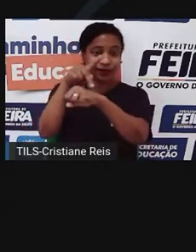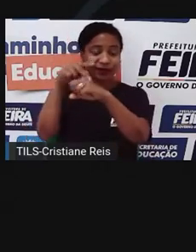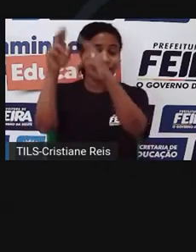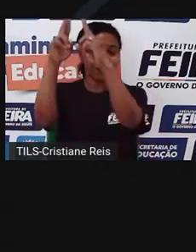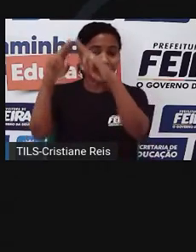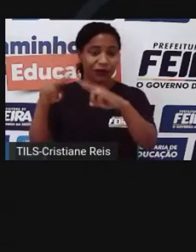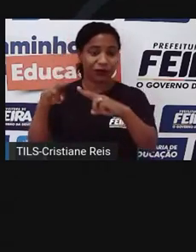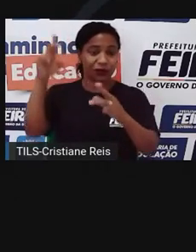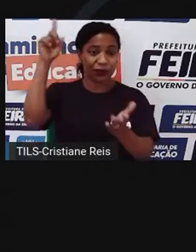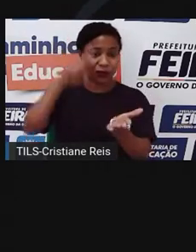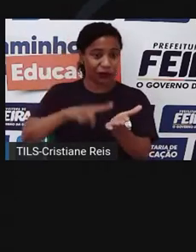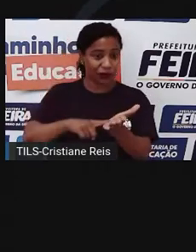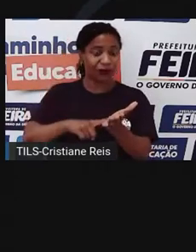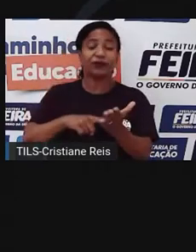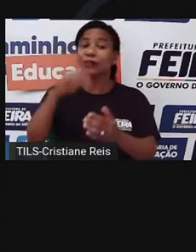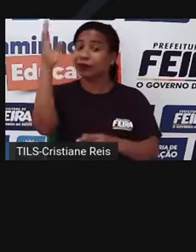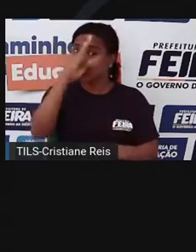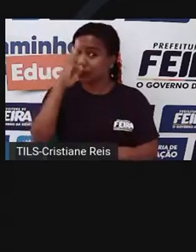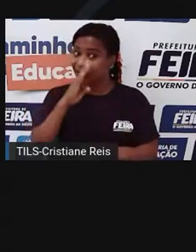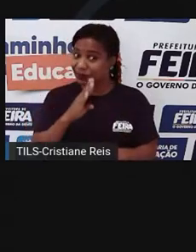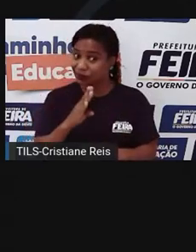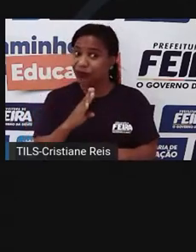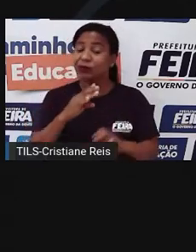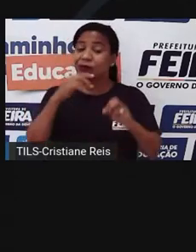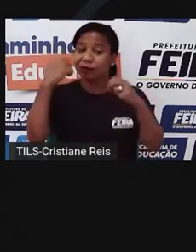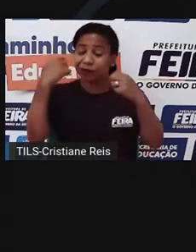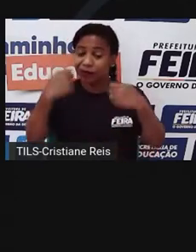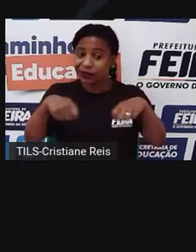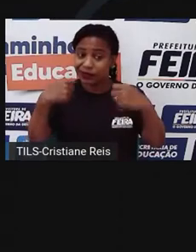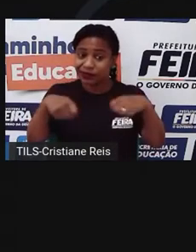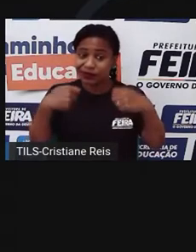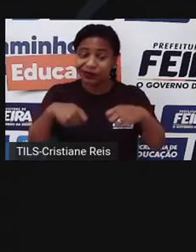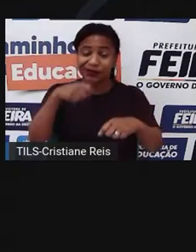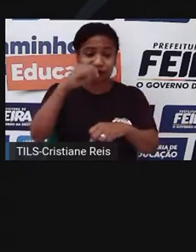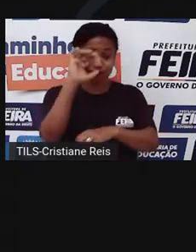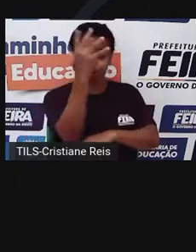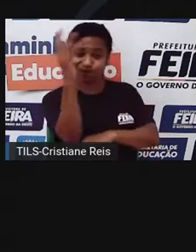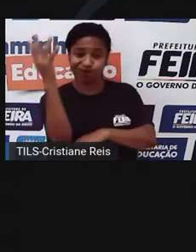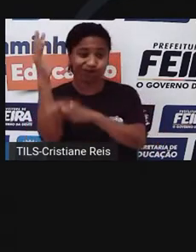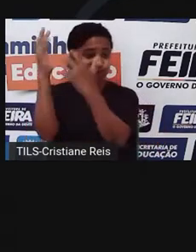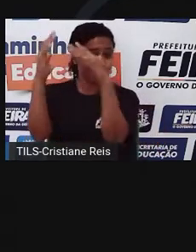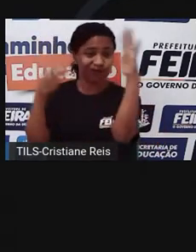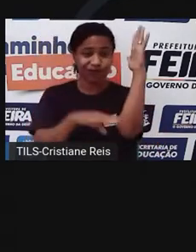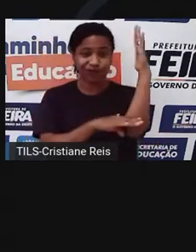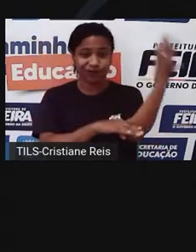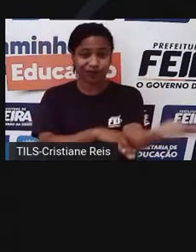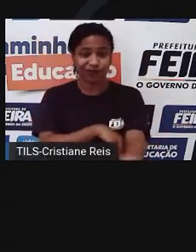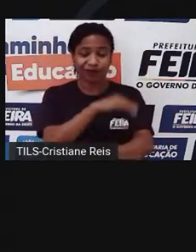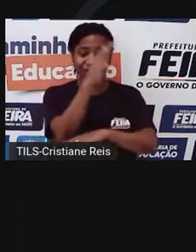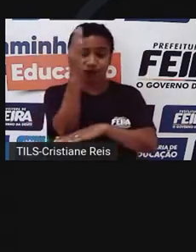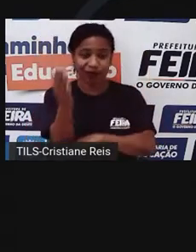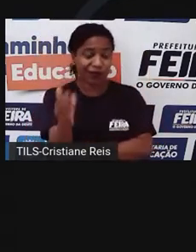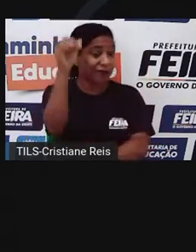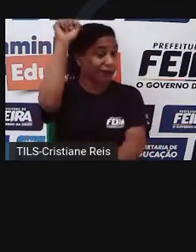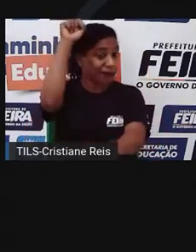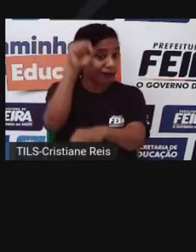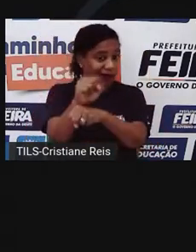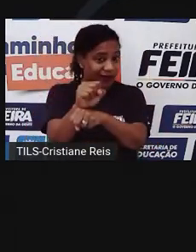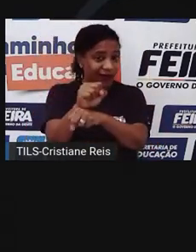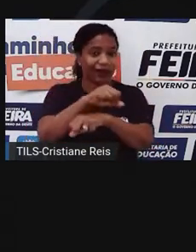zerar o desmatamento da Amazônia e reflorestar 12 milhões de hectares